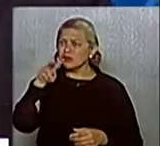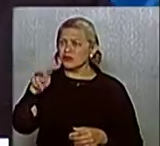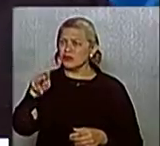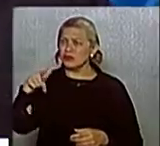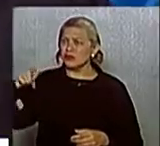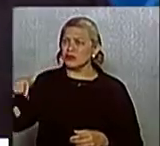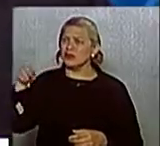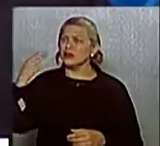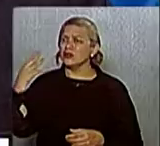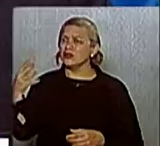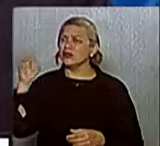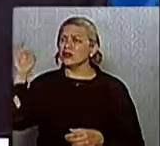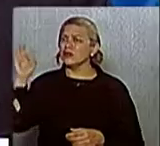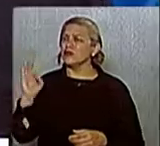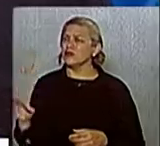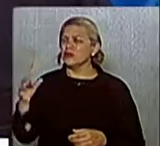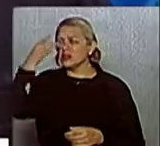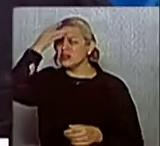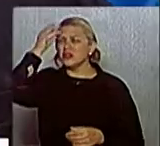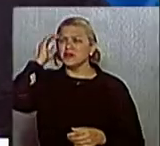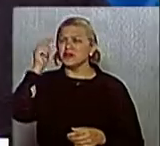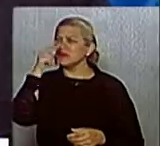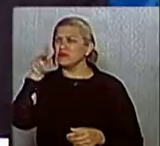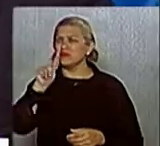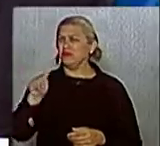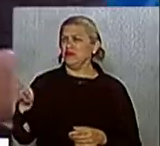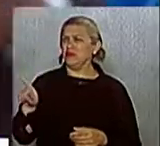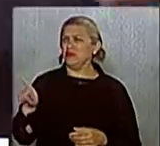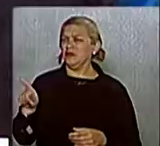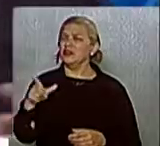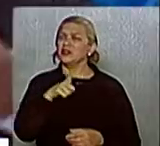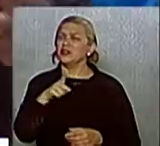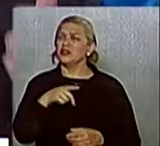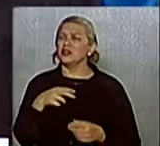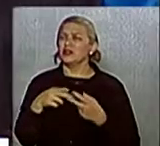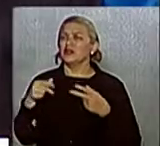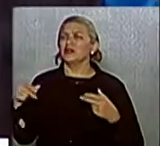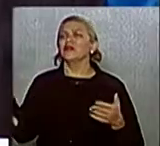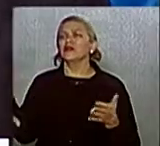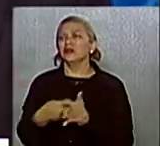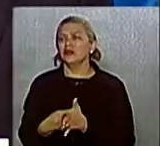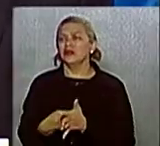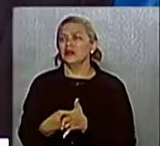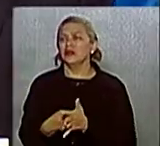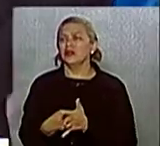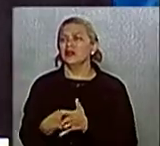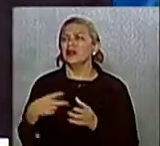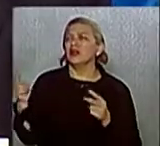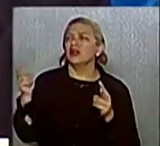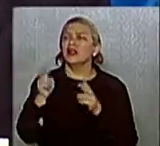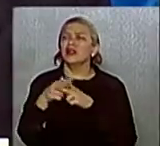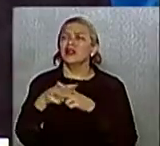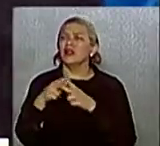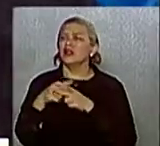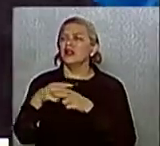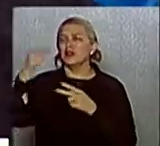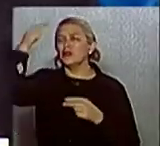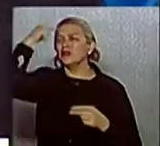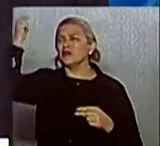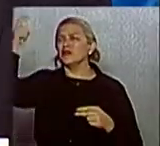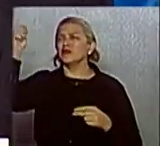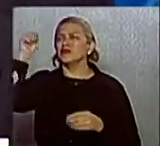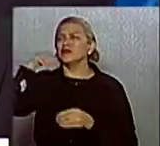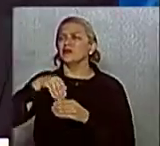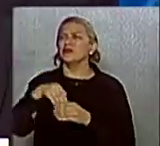população não enxergou isso? Deve ter alguma coisa errada. Mas isso são os canores dessa discussão eleitoral. Isso faz parte. E,